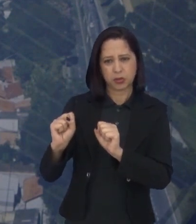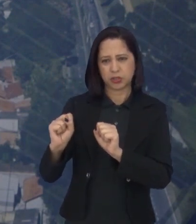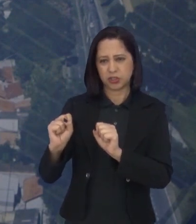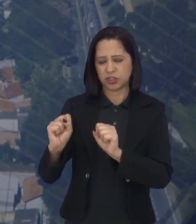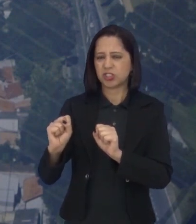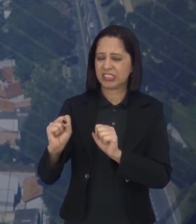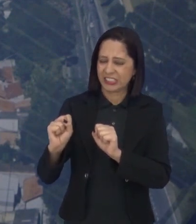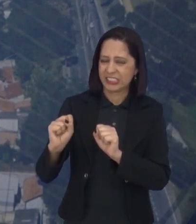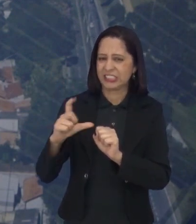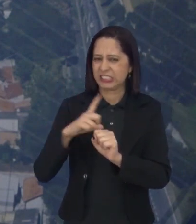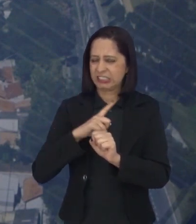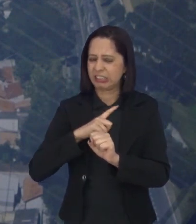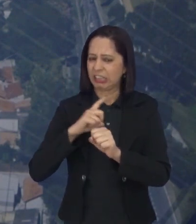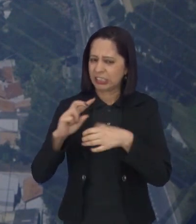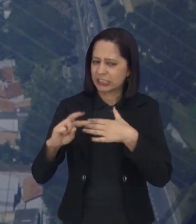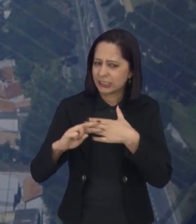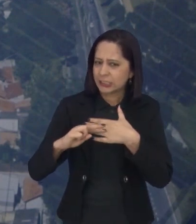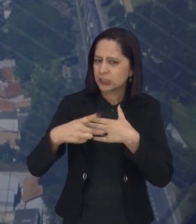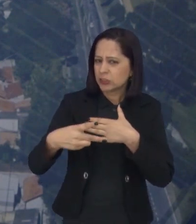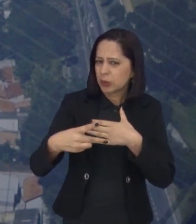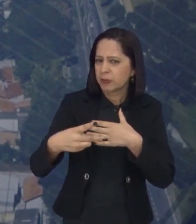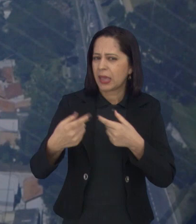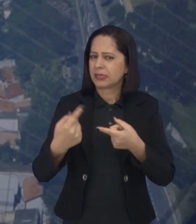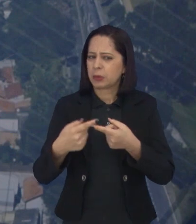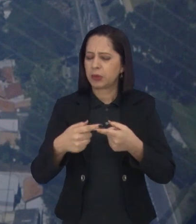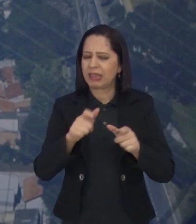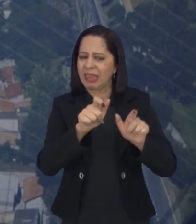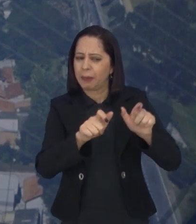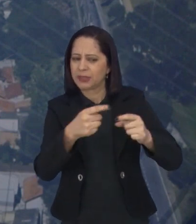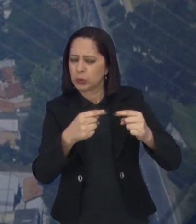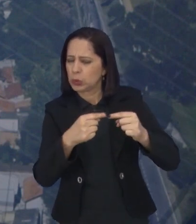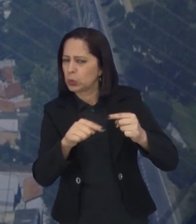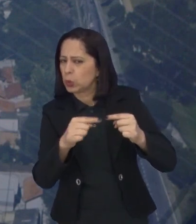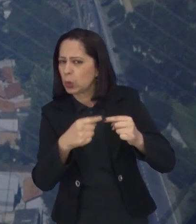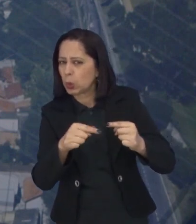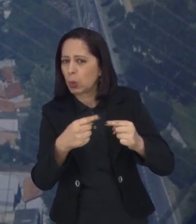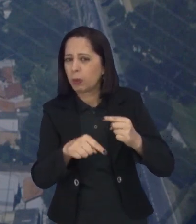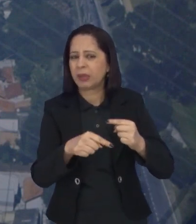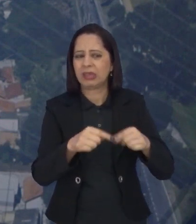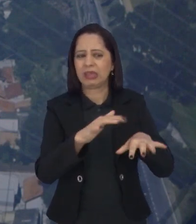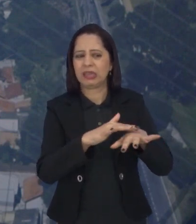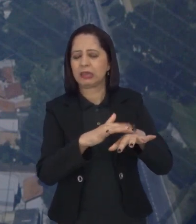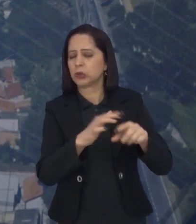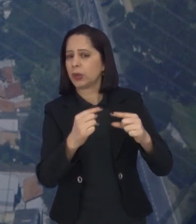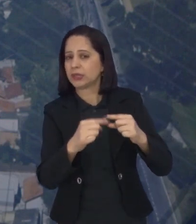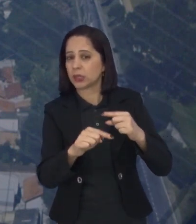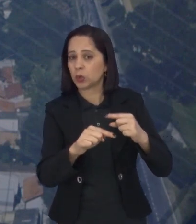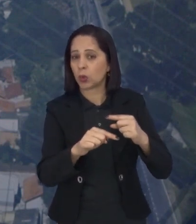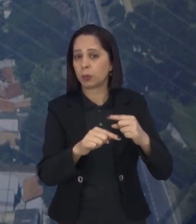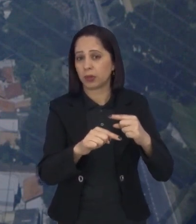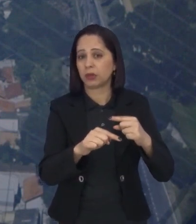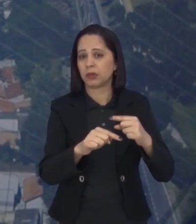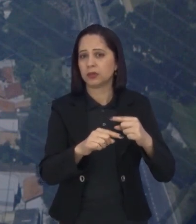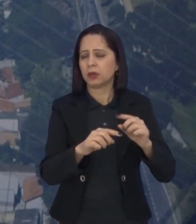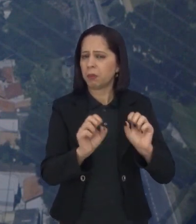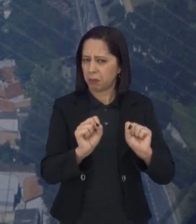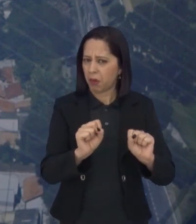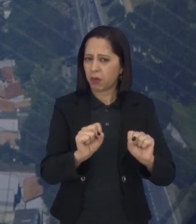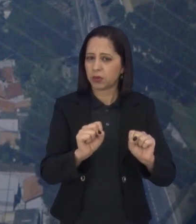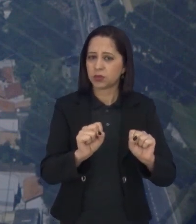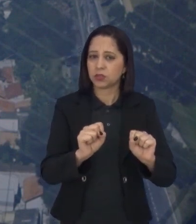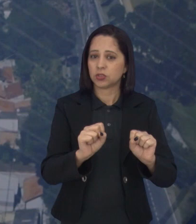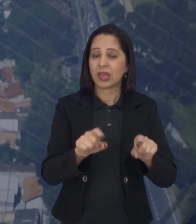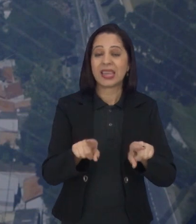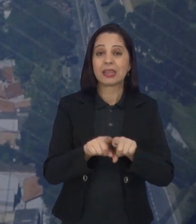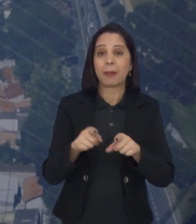contraindicação para alguma pessoa que, de repente, tem alguma doença autoimune, por exemplo. E